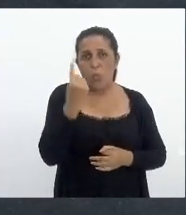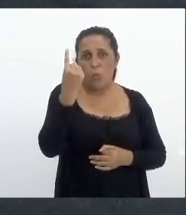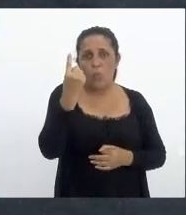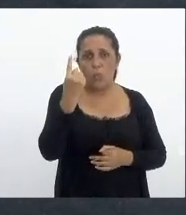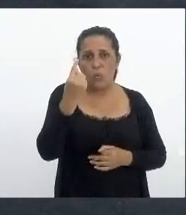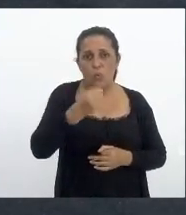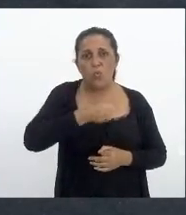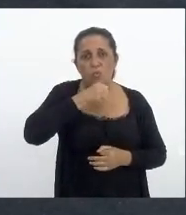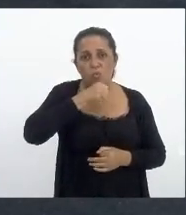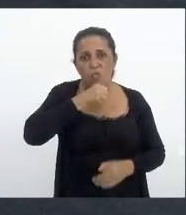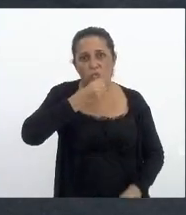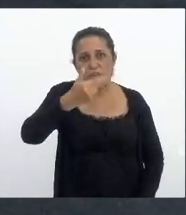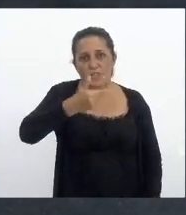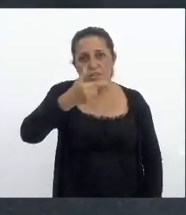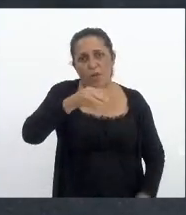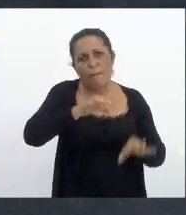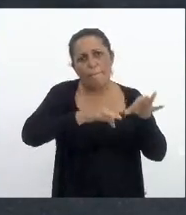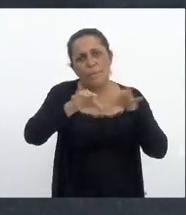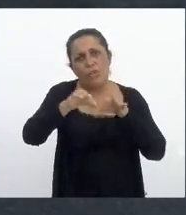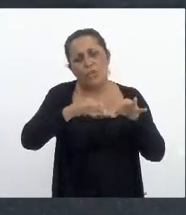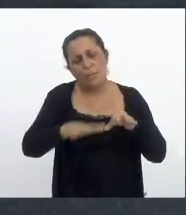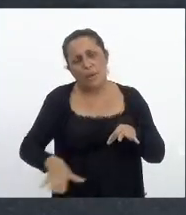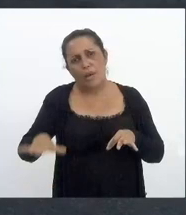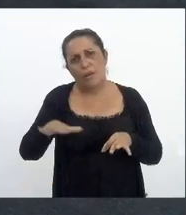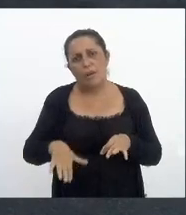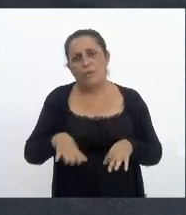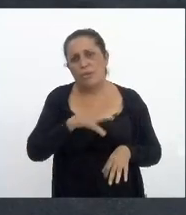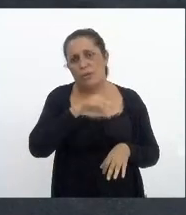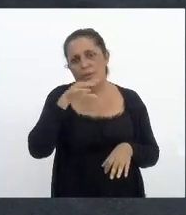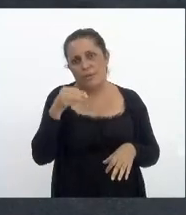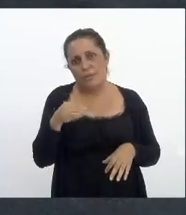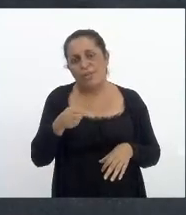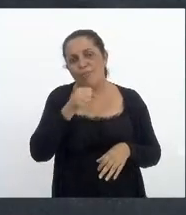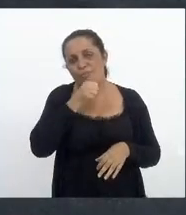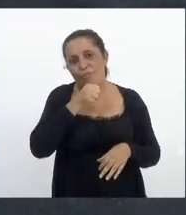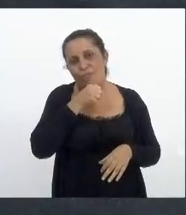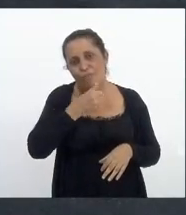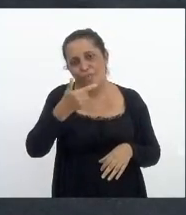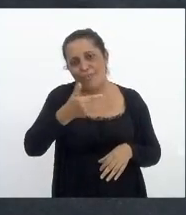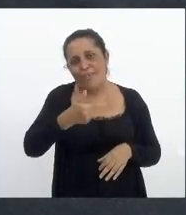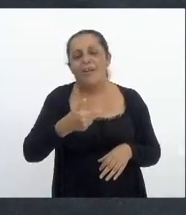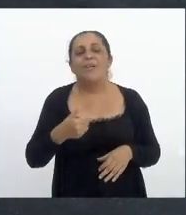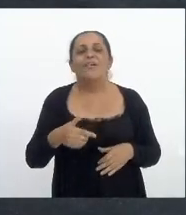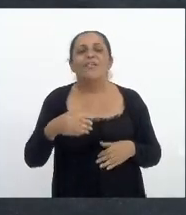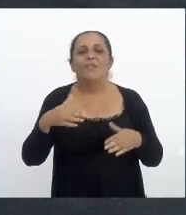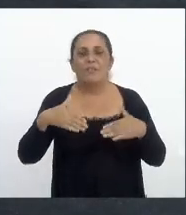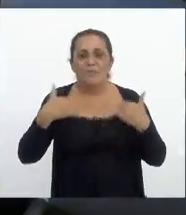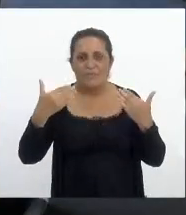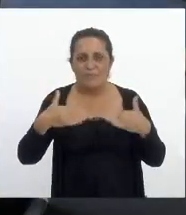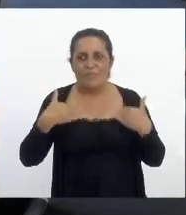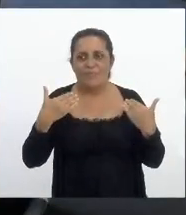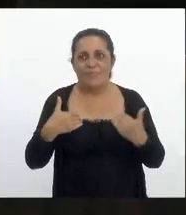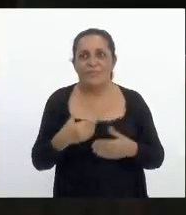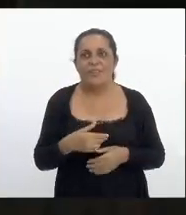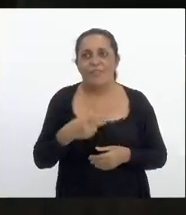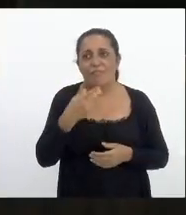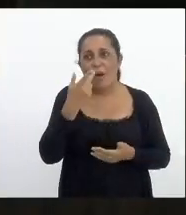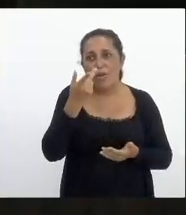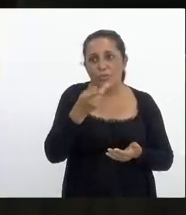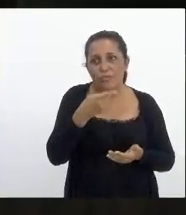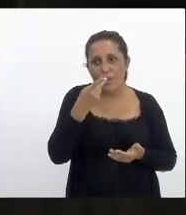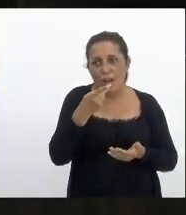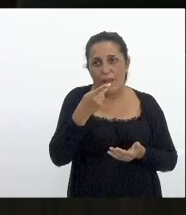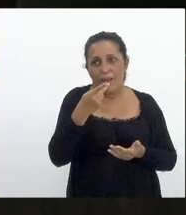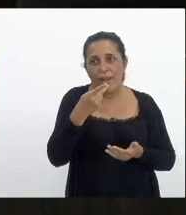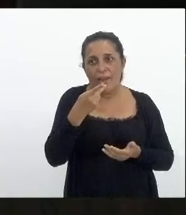um projeto para crianças e adolescentes é o que o bisavô fica mais contente muito obrigado só faltou dizer repetir o